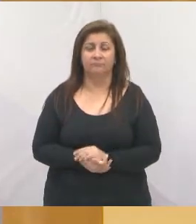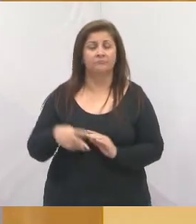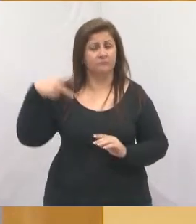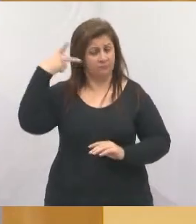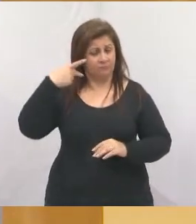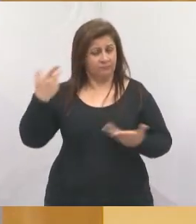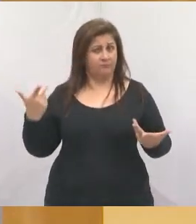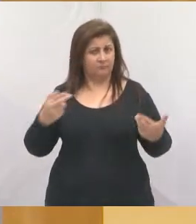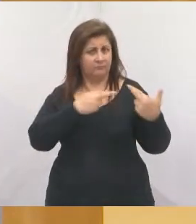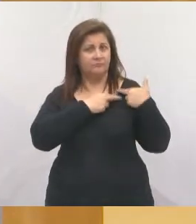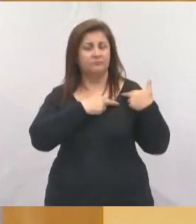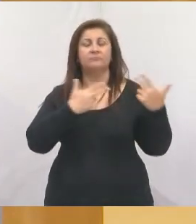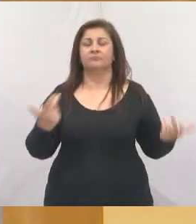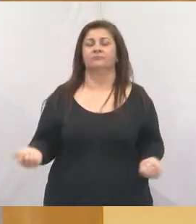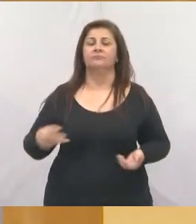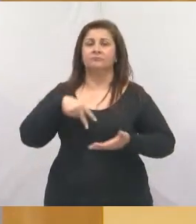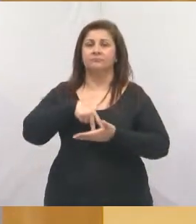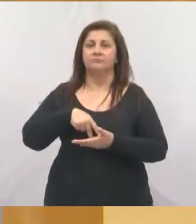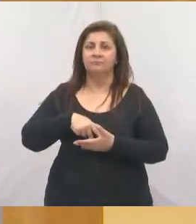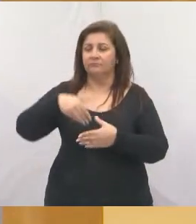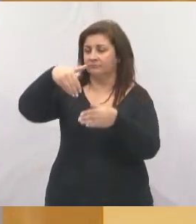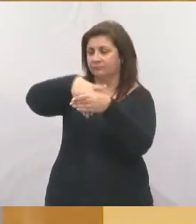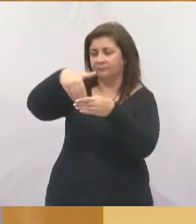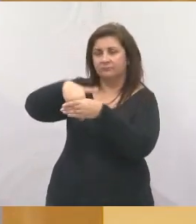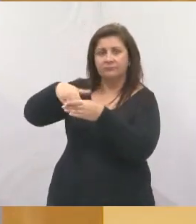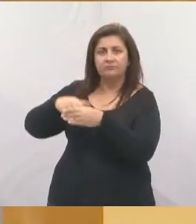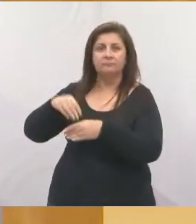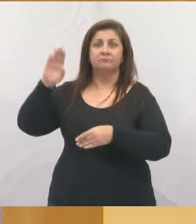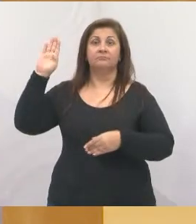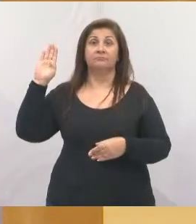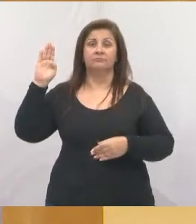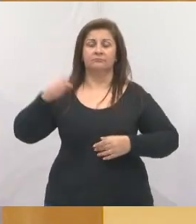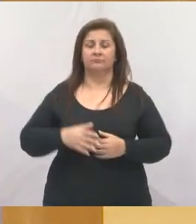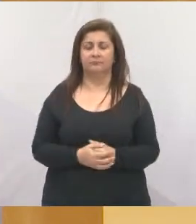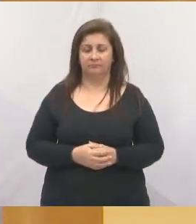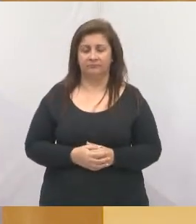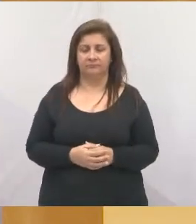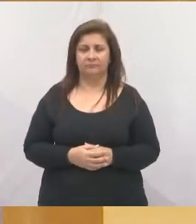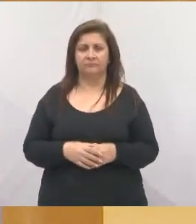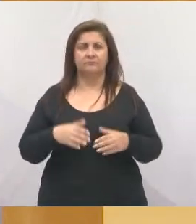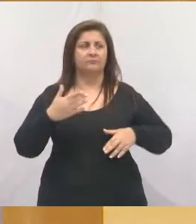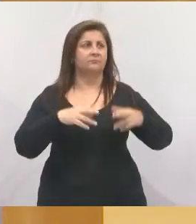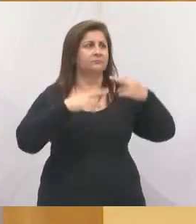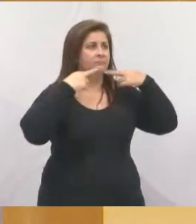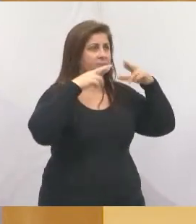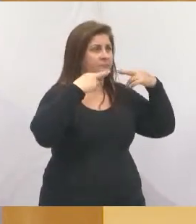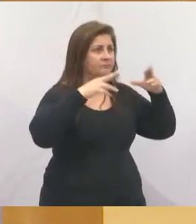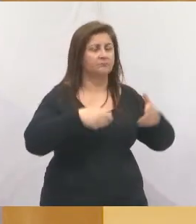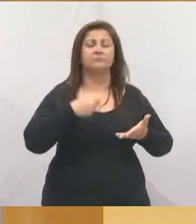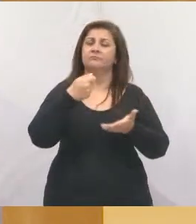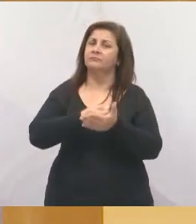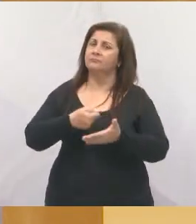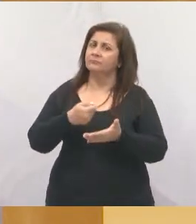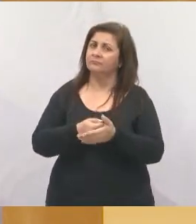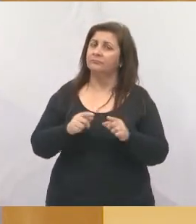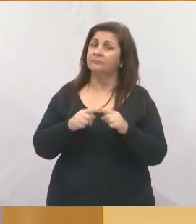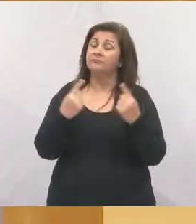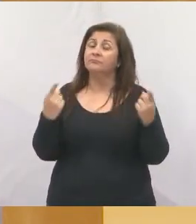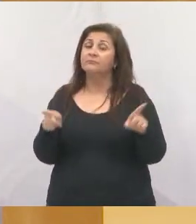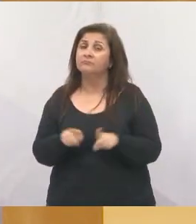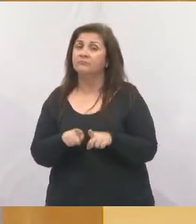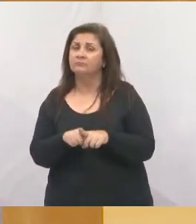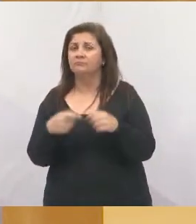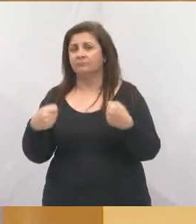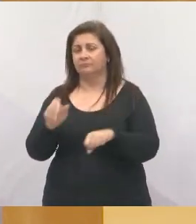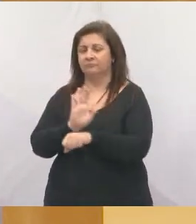vereador é para isso, né, o vereador está aqui, foi eleito pelo povo, pela população, né, a gente critica, muitas vezes cobra, mas, ao mesmo tempo, a gente tem que